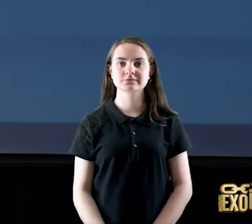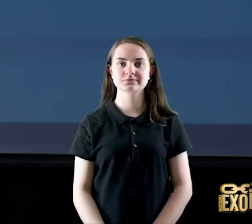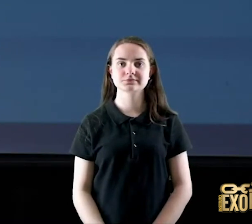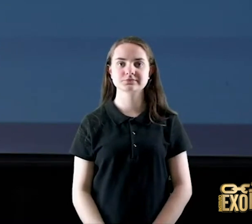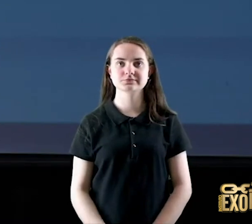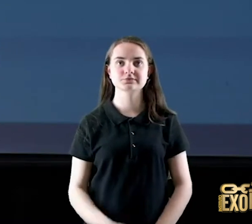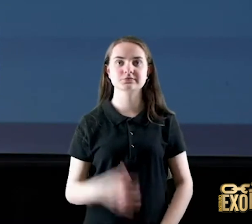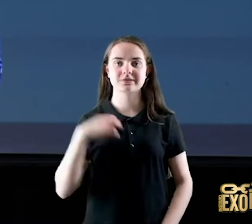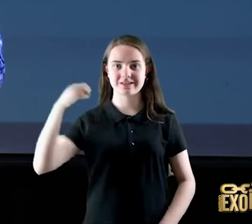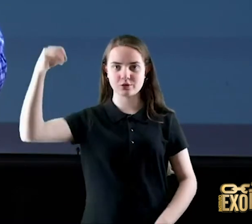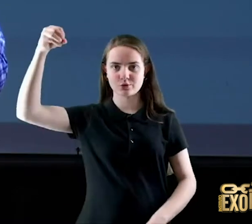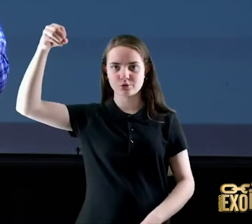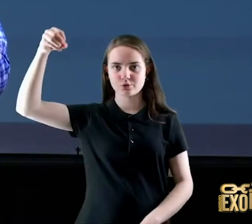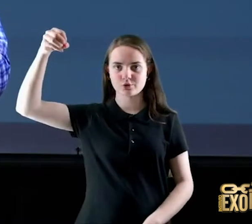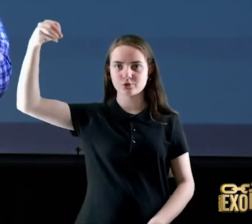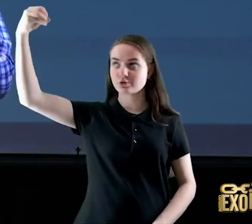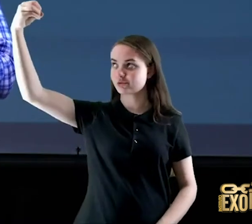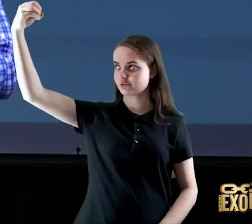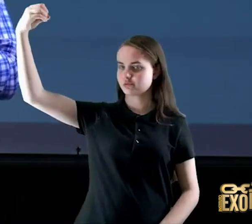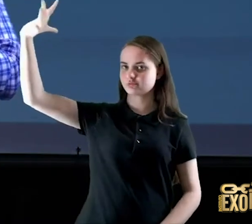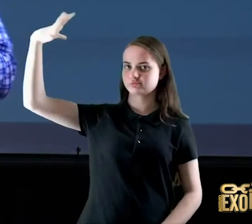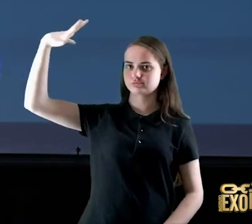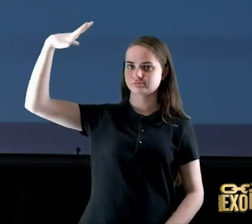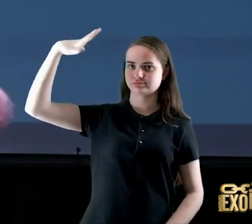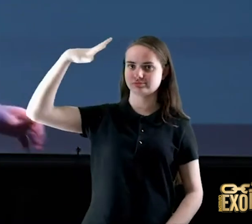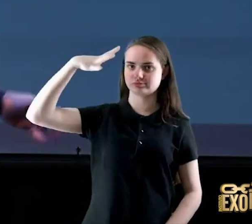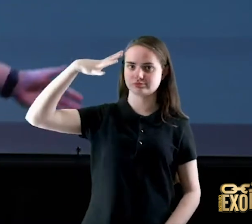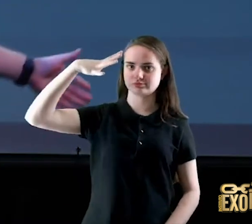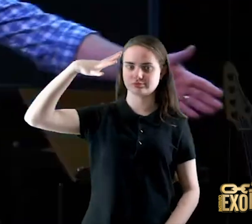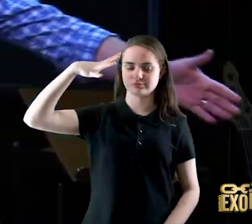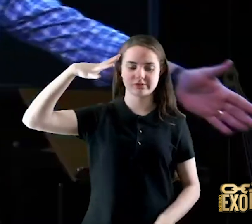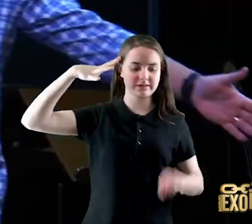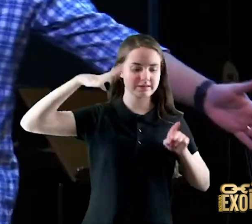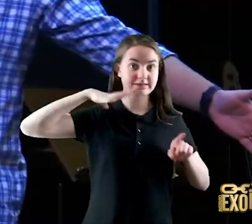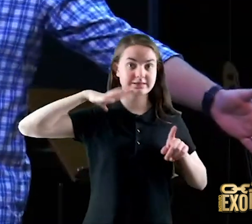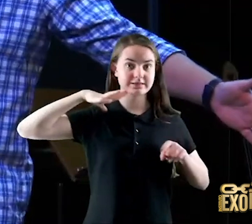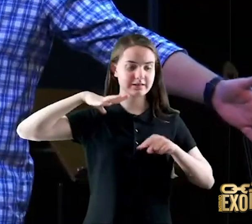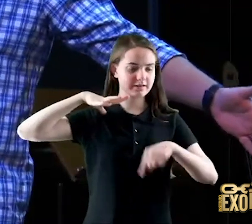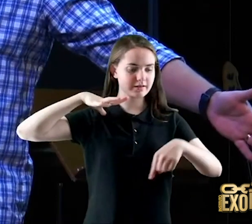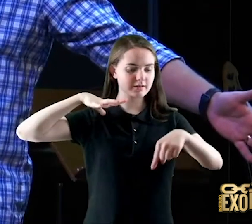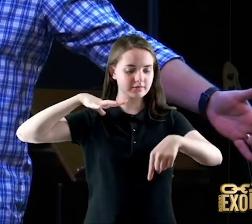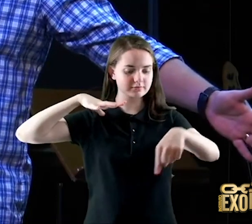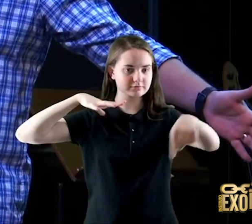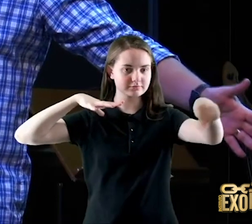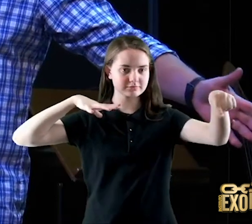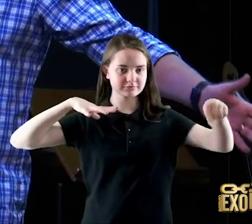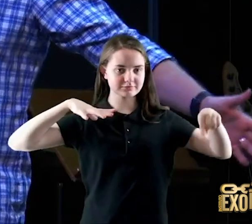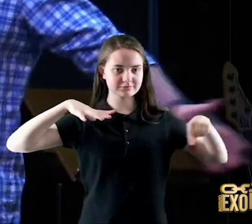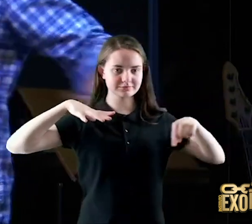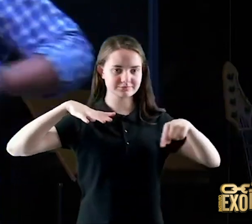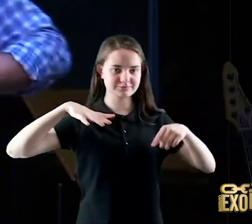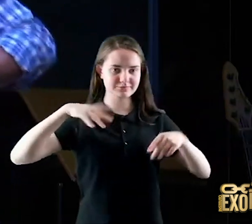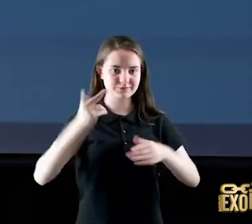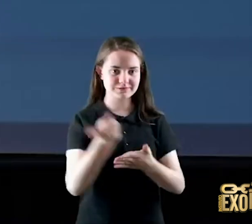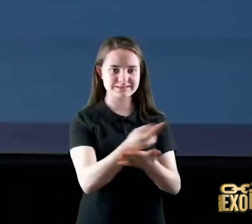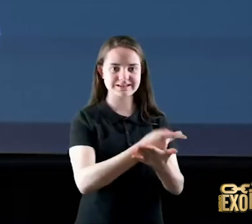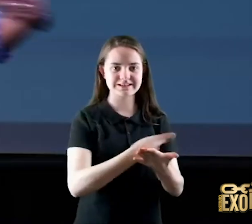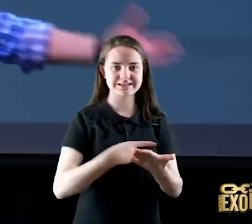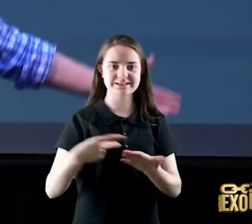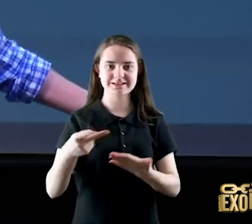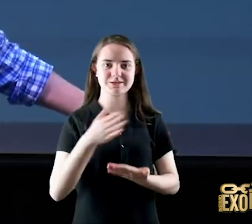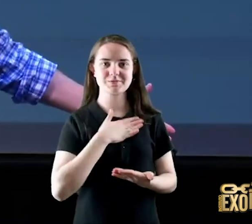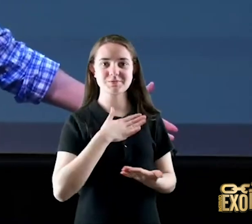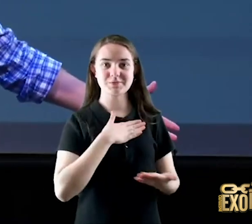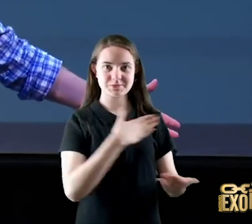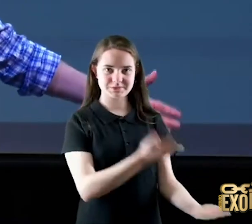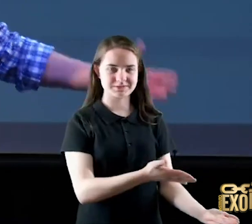esse holofote está pegando em mim e está projetando uma sombra aqui essa minha sombra que está à